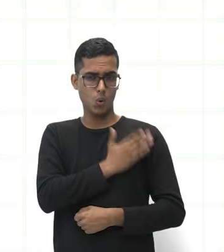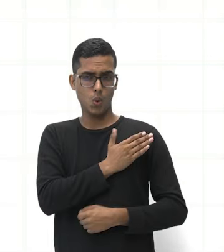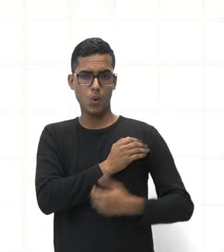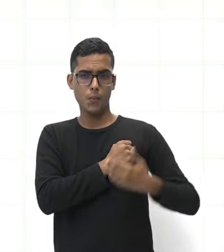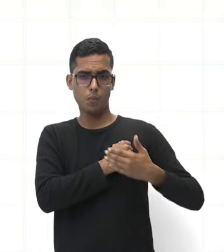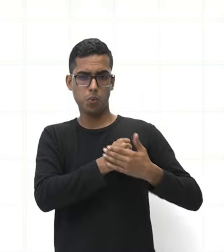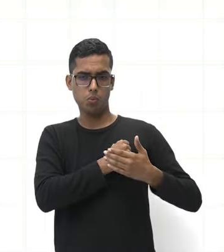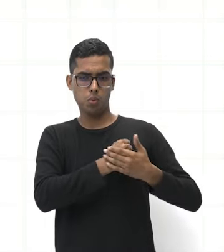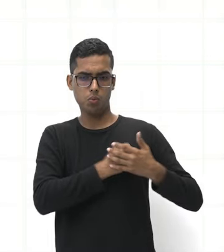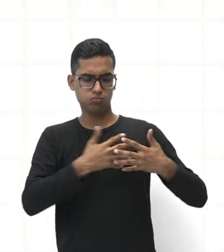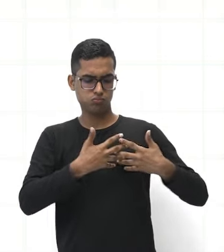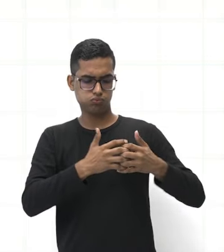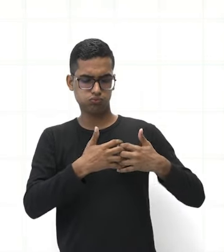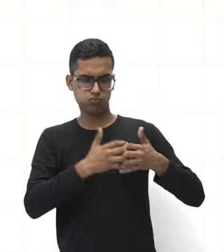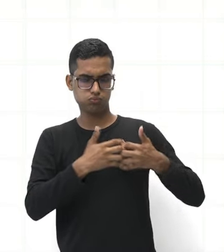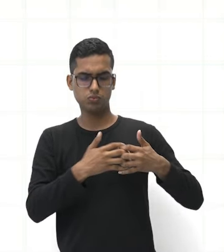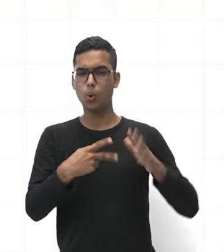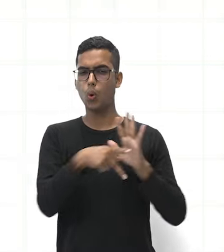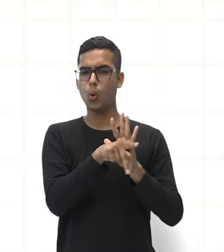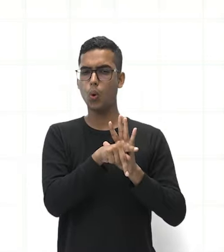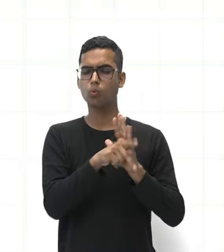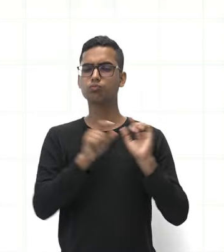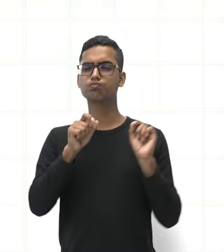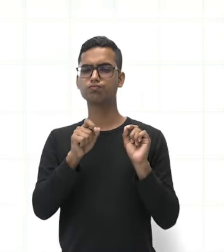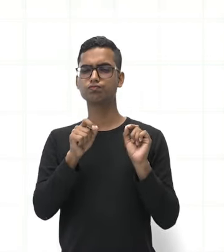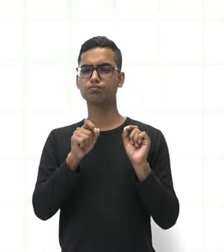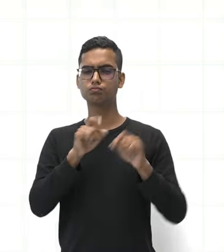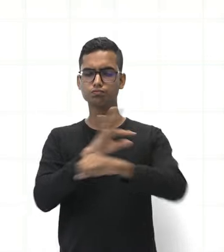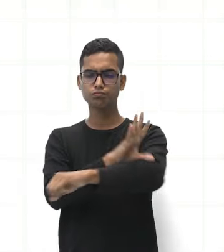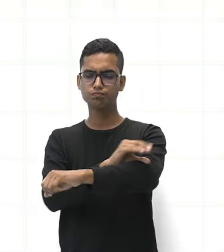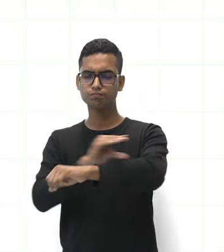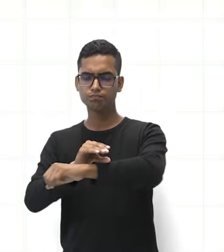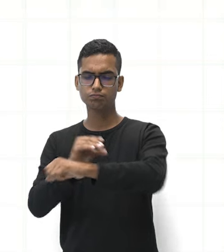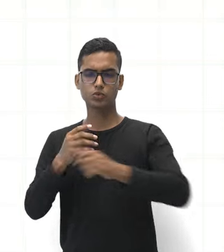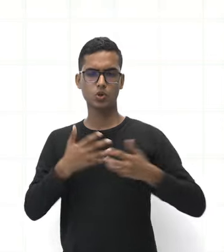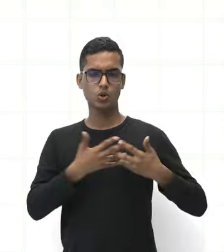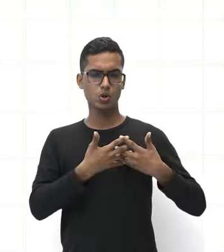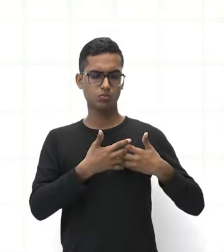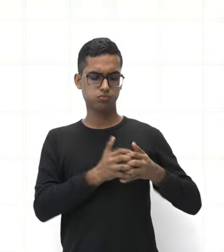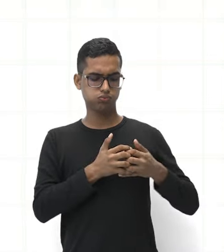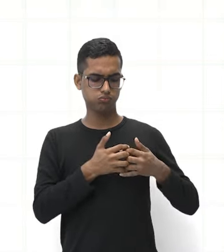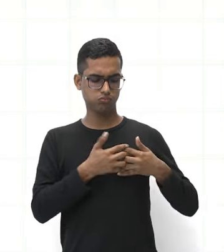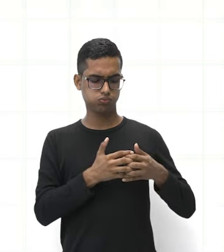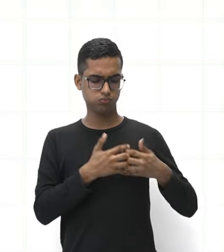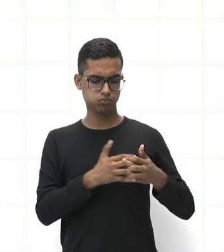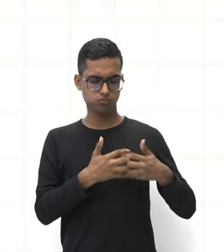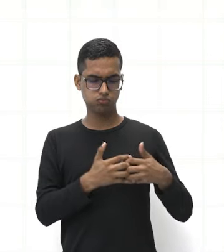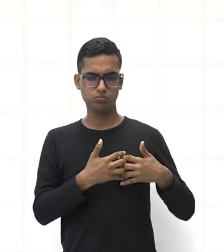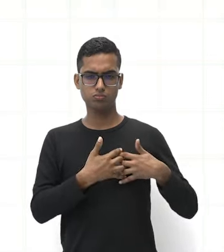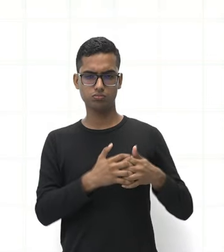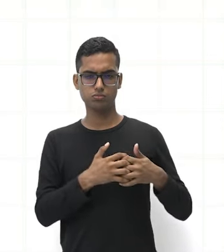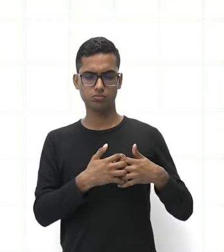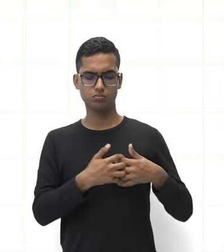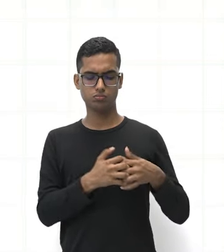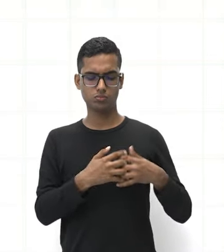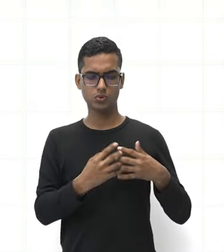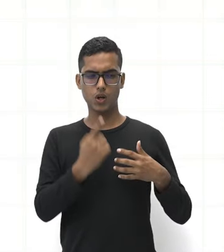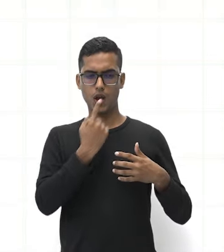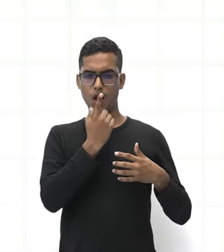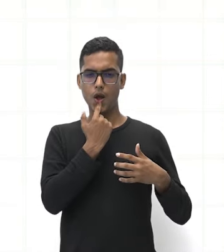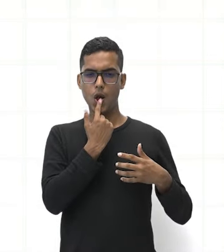um grande músculo, certo? E é ele que bombeia o sangue pelo seu corpo. Então,